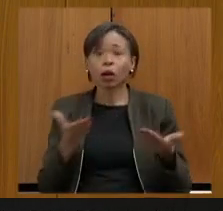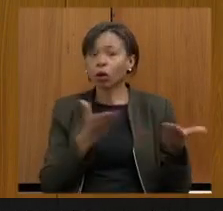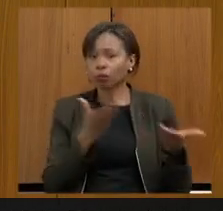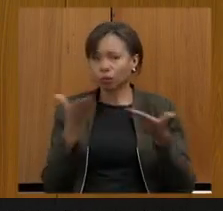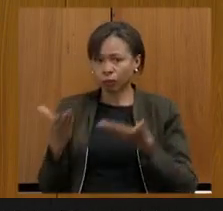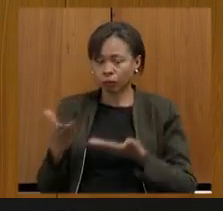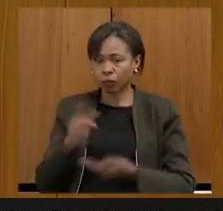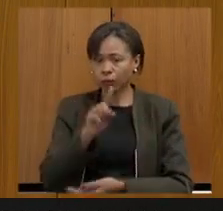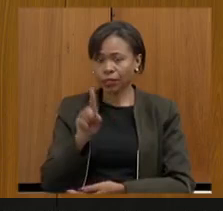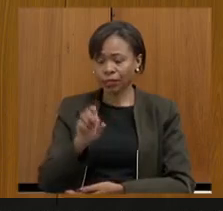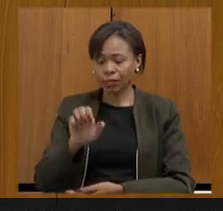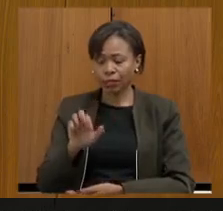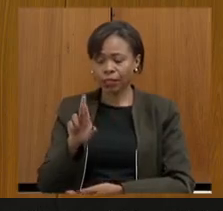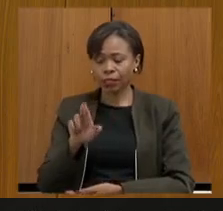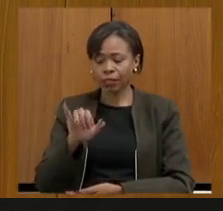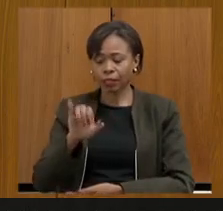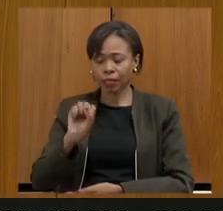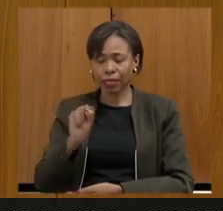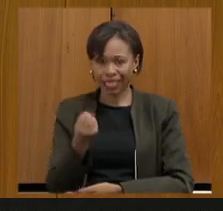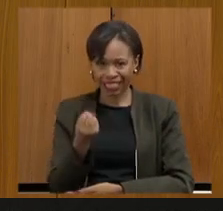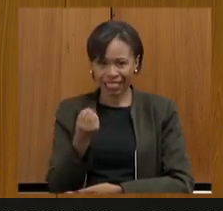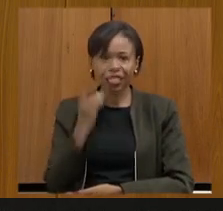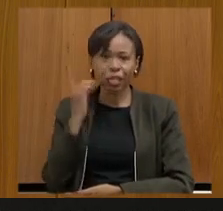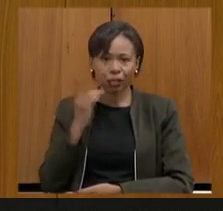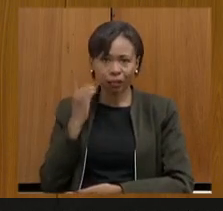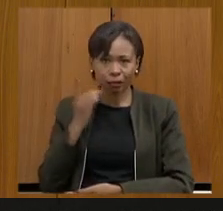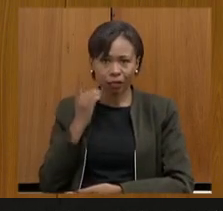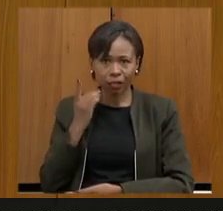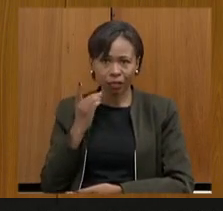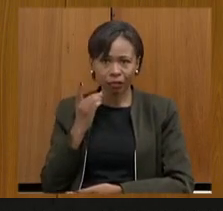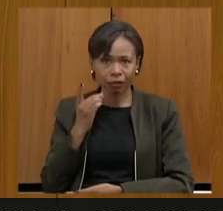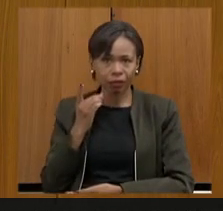o deputado Zé Reis Zé Reis que está conosco